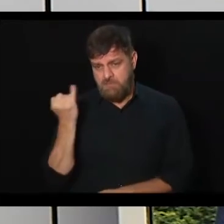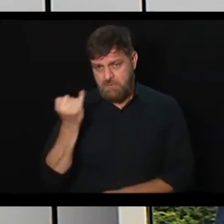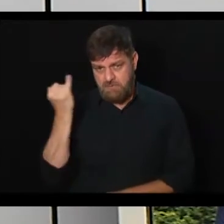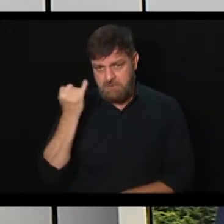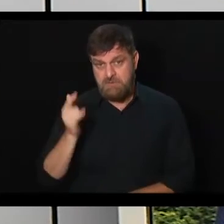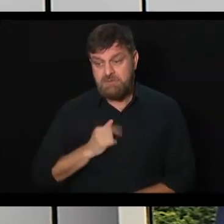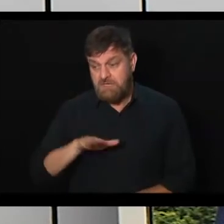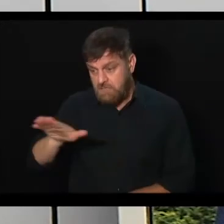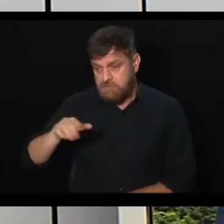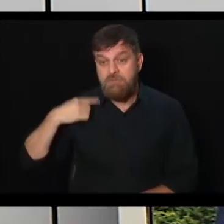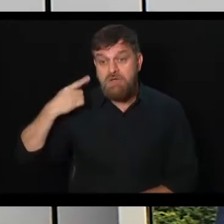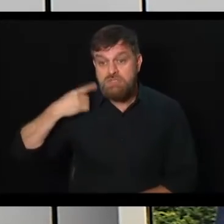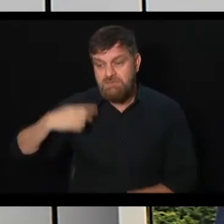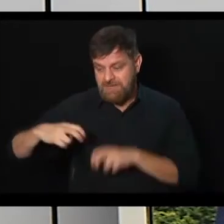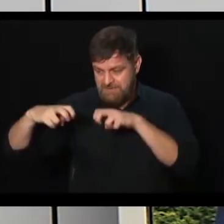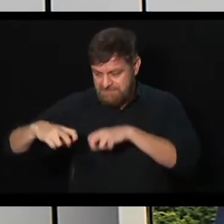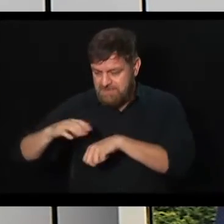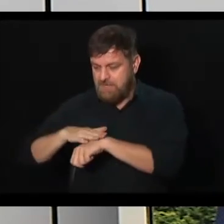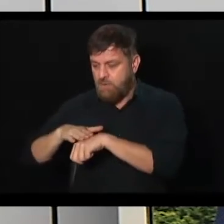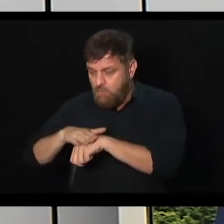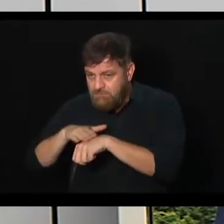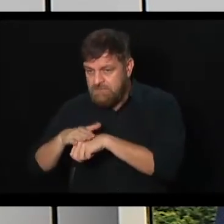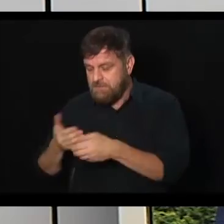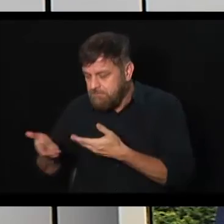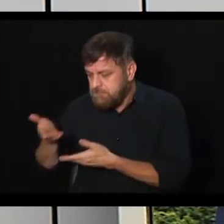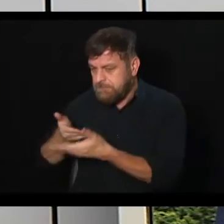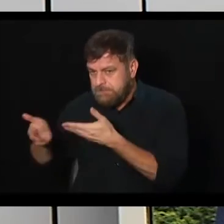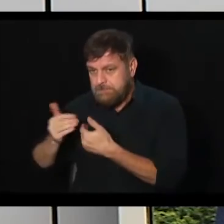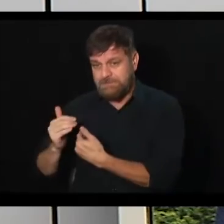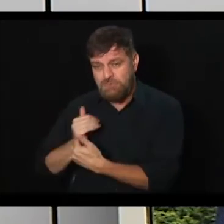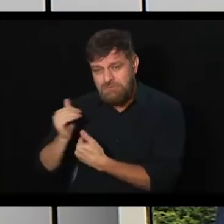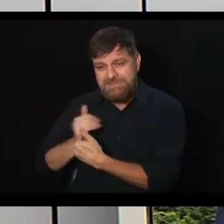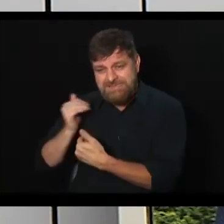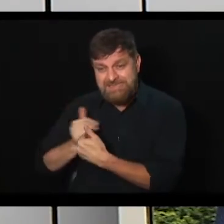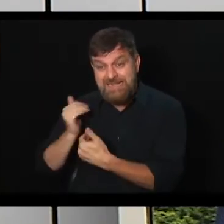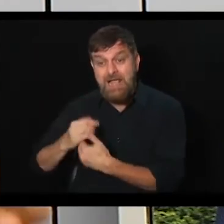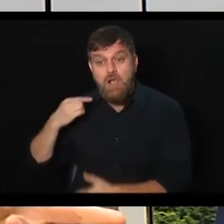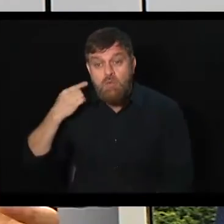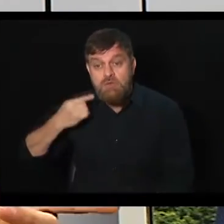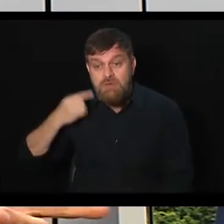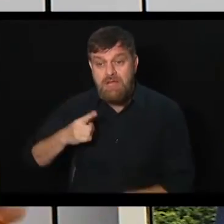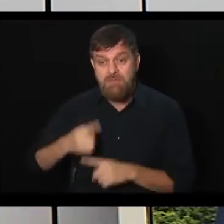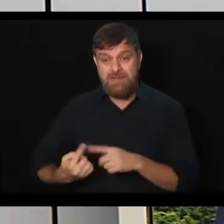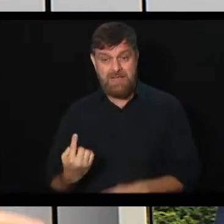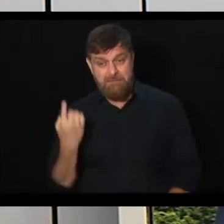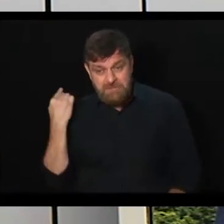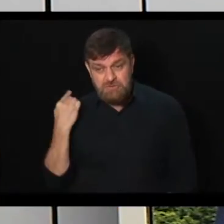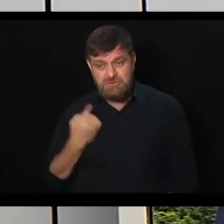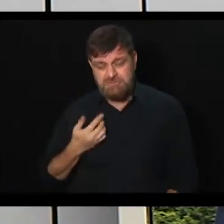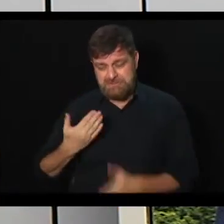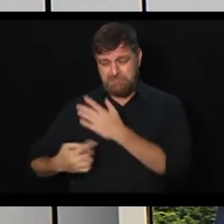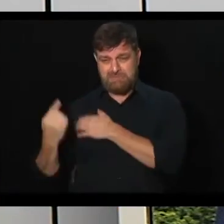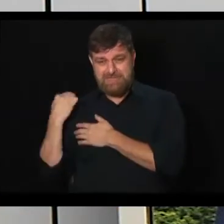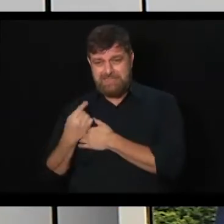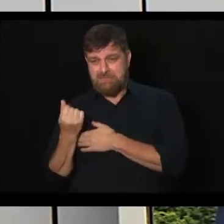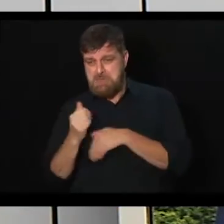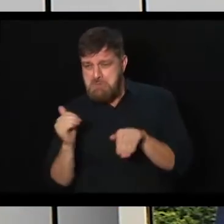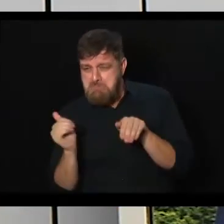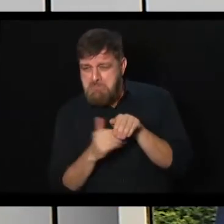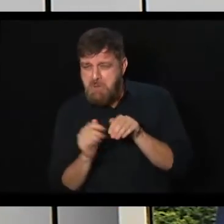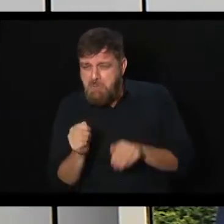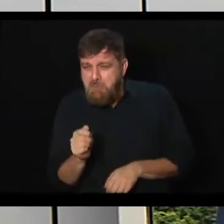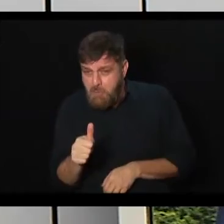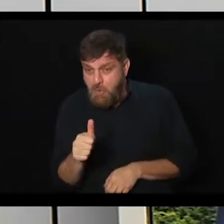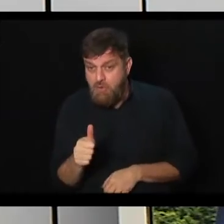sempre um advogado para que possa ver seu caso específico. Porque tem gente que começou a contribuir com um valor muito baixo lá atrás, contribuir com um valor muito alto durante a vida. Então,